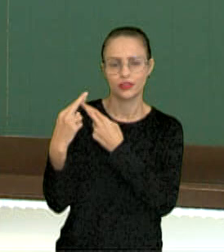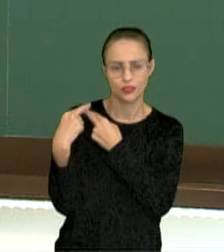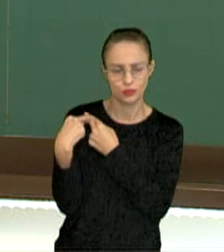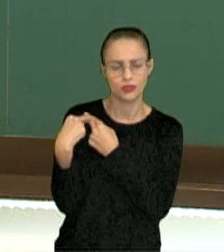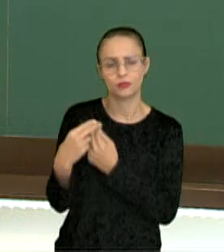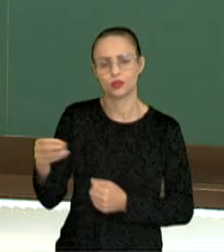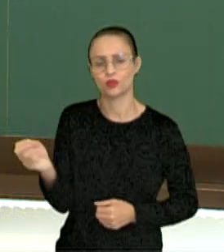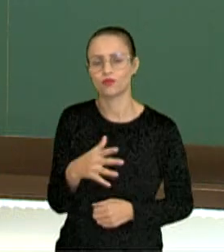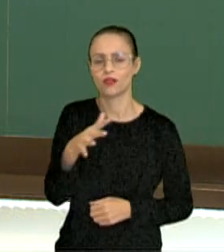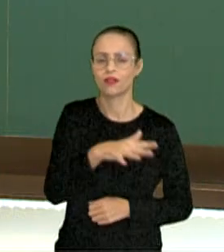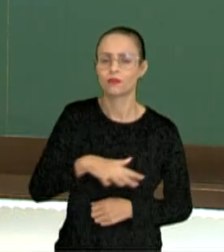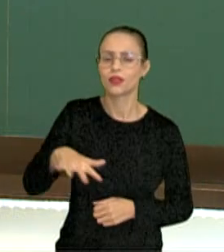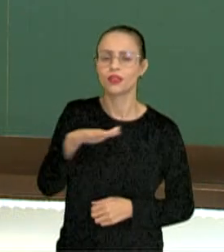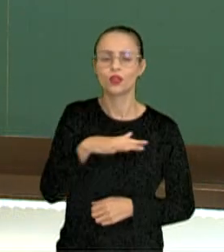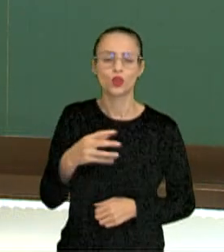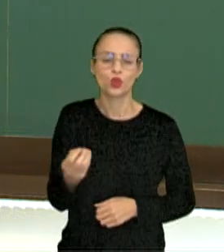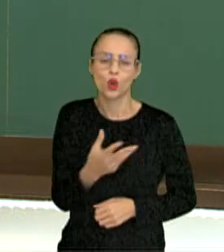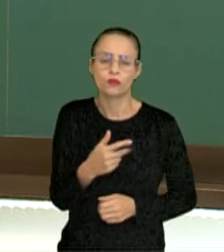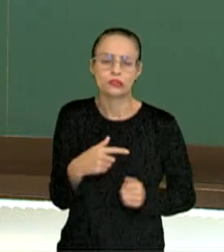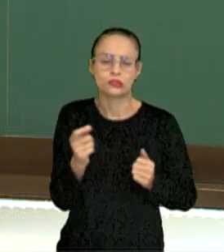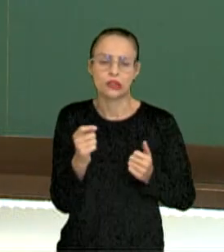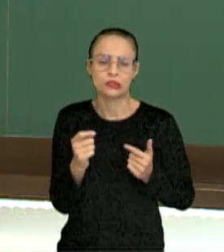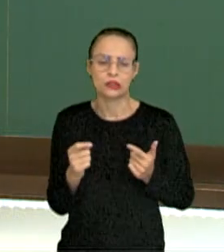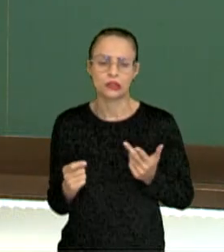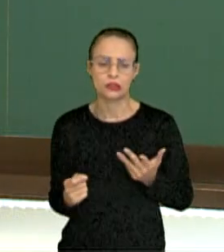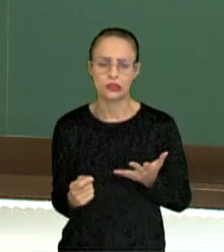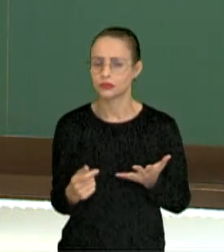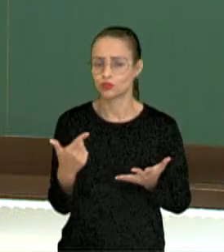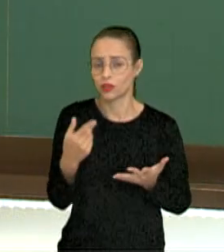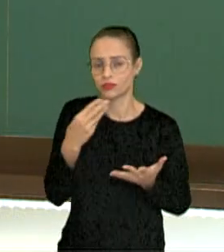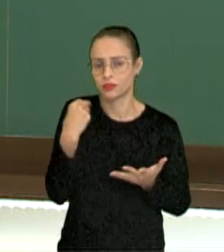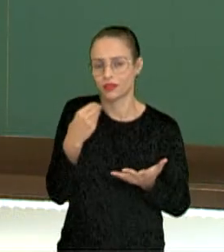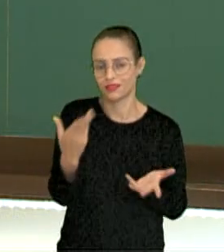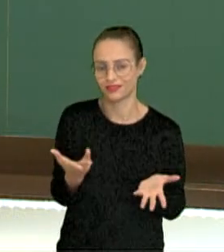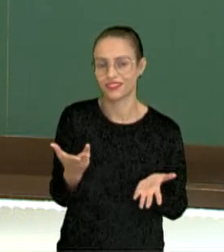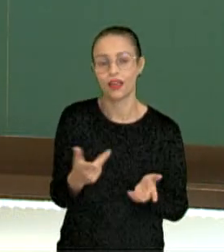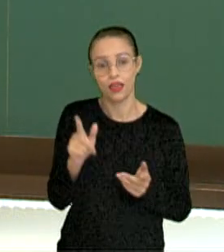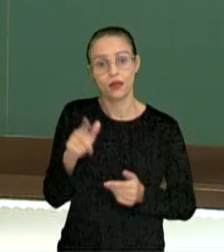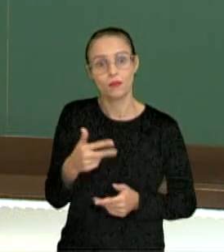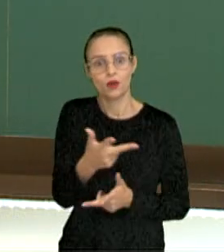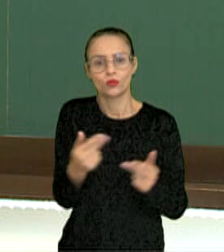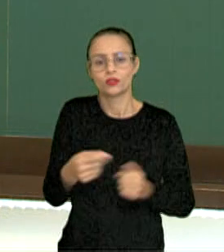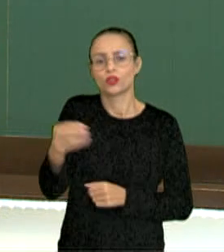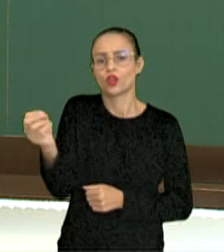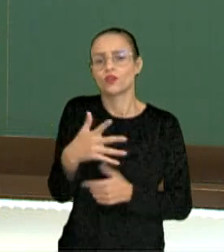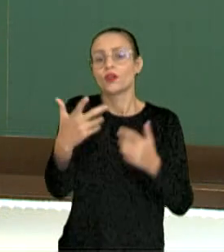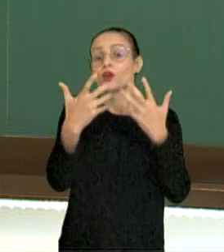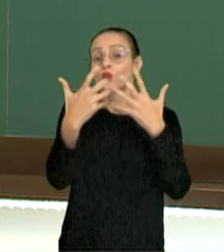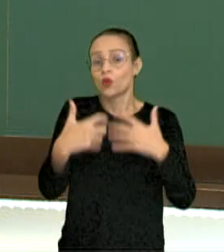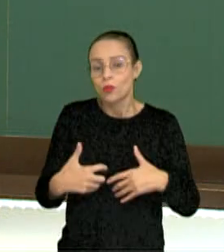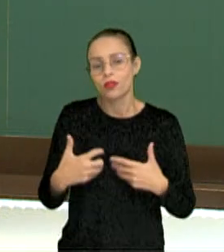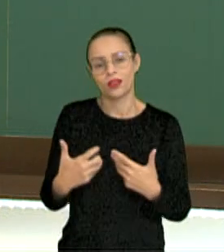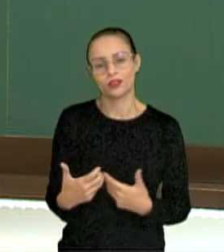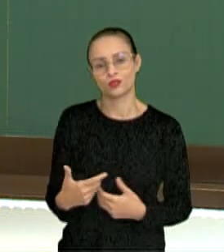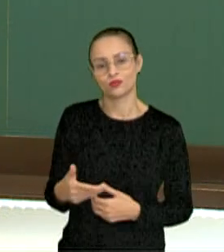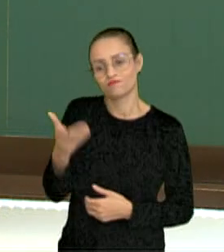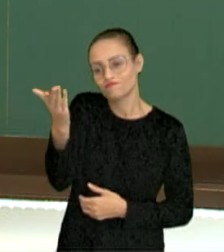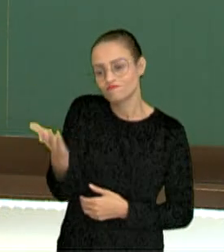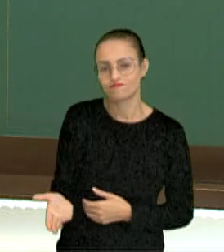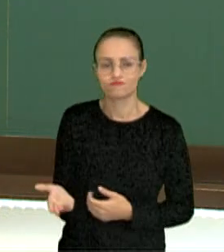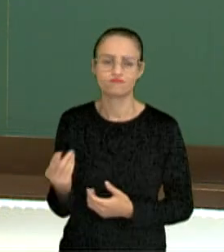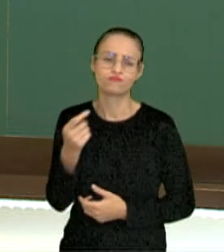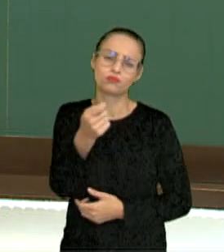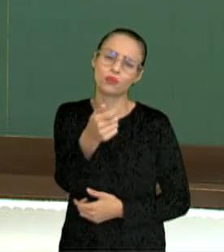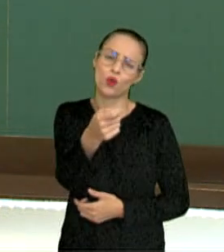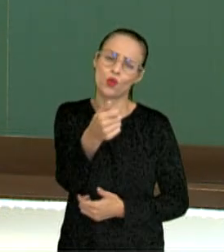novos ambientes, novas atividades que ele tem que fazer. Então, é algo muito novo, complexo para a experiência que ele